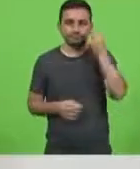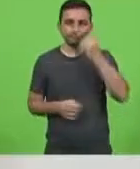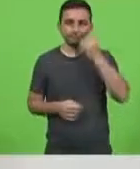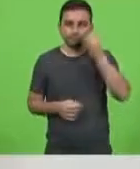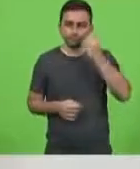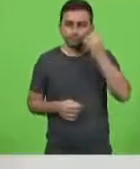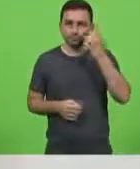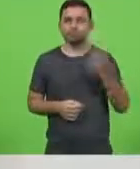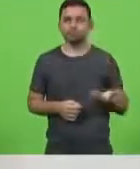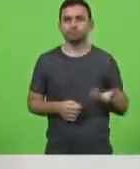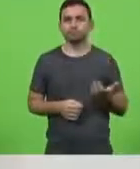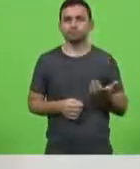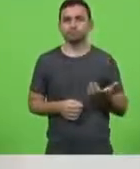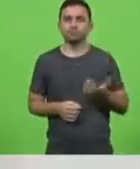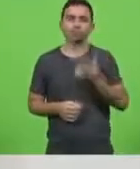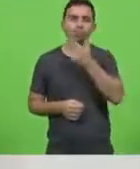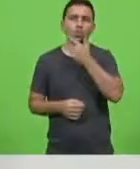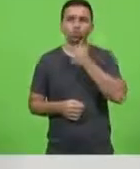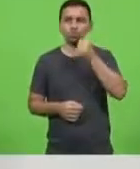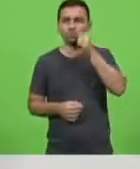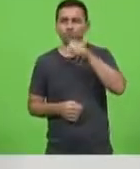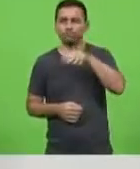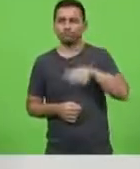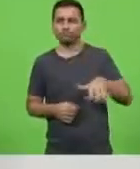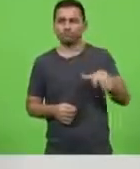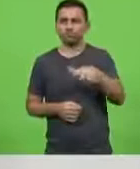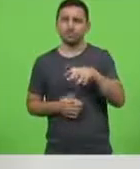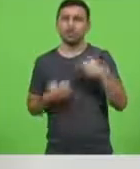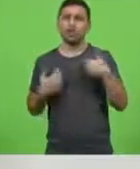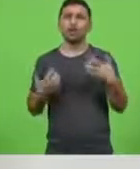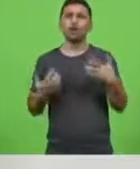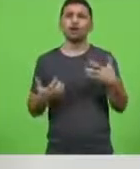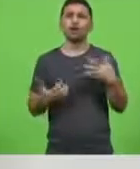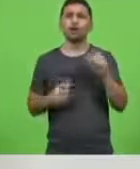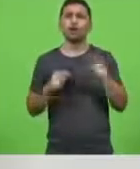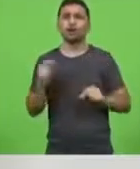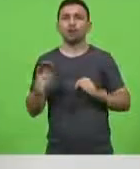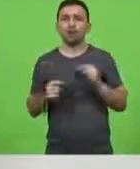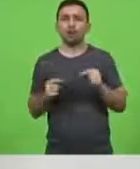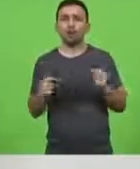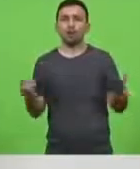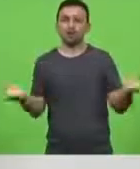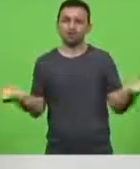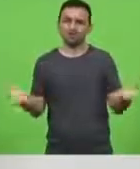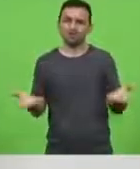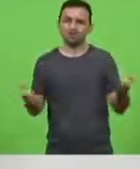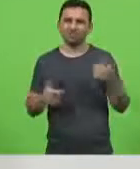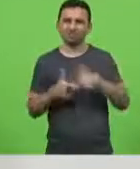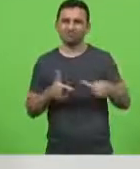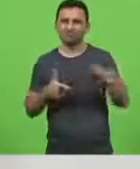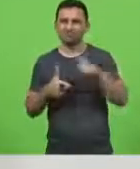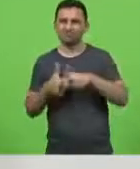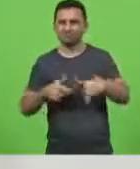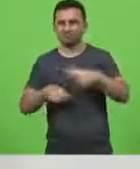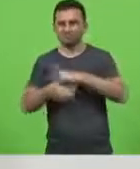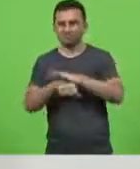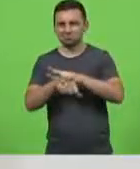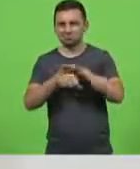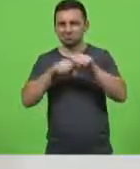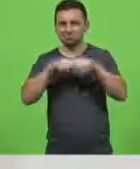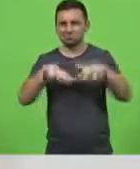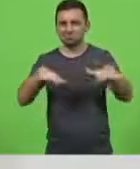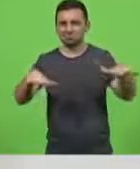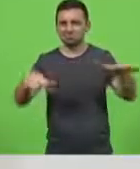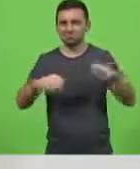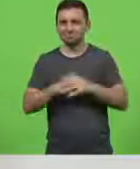deputadas eu quero aqui diante dessa crise pandêmica em que